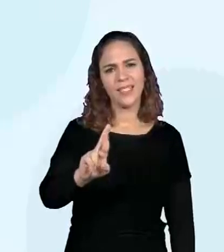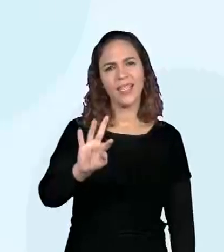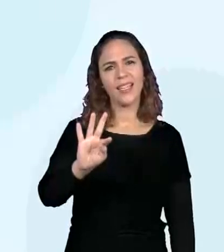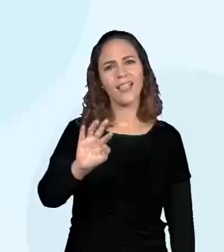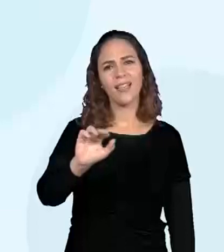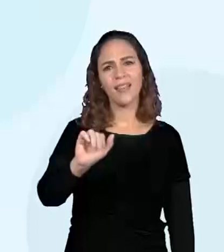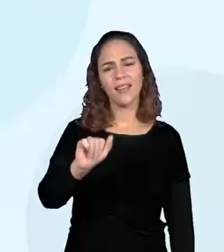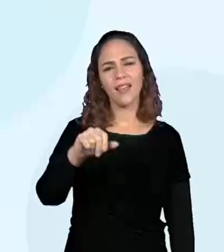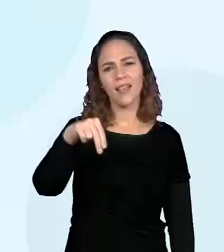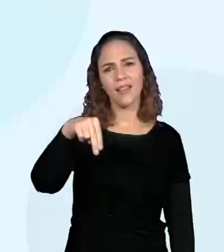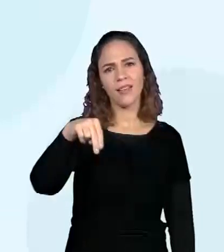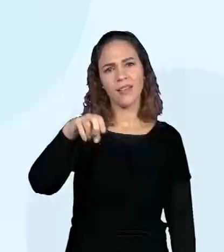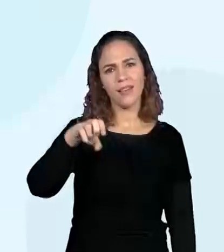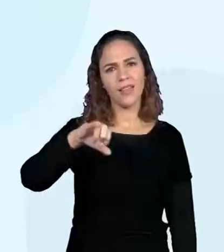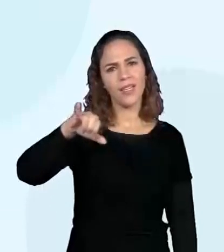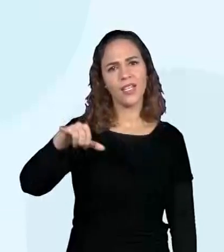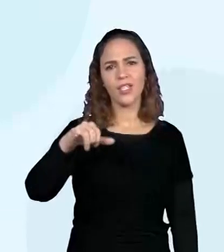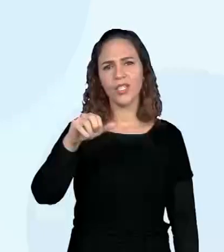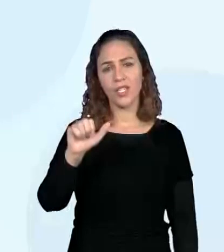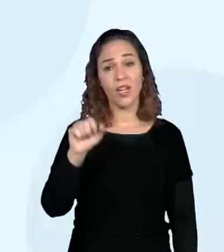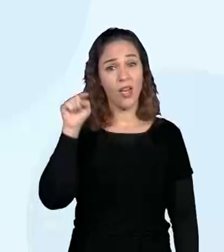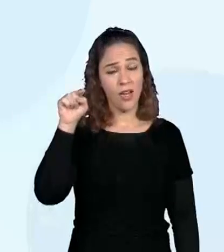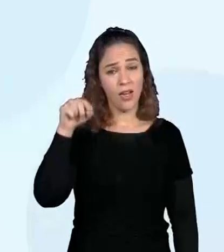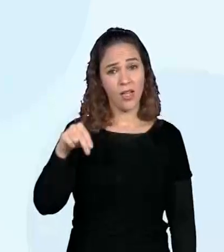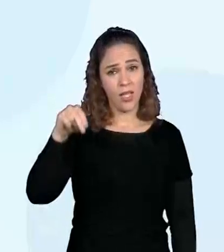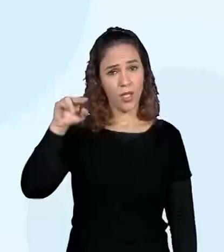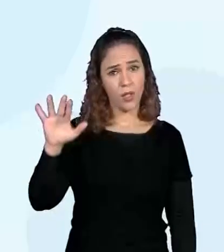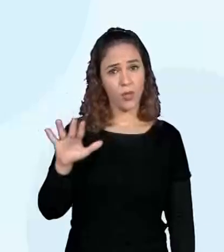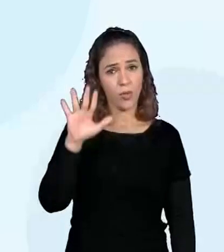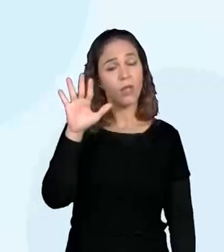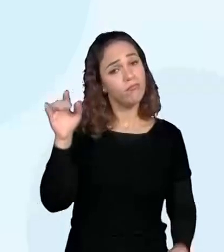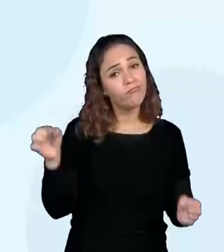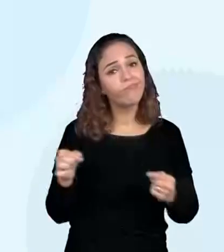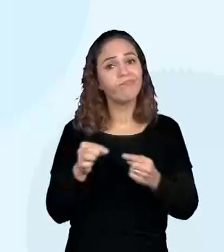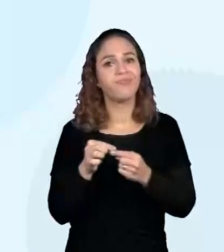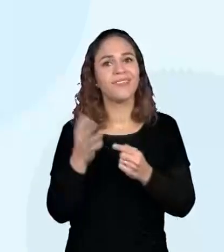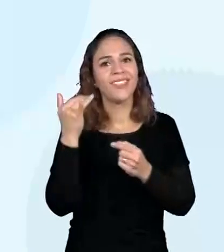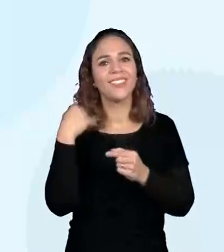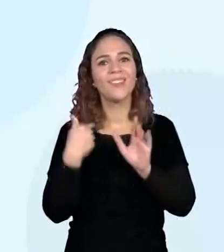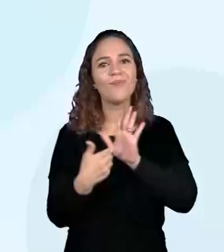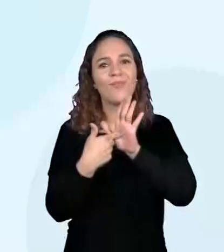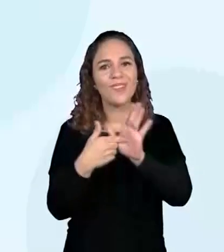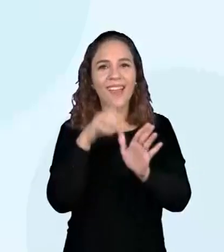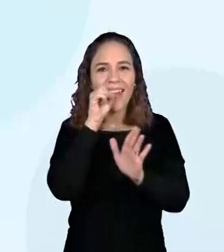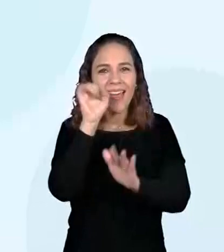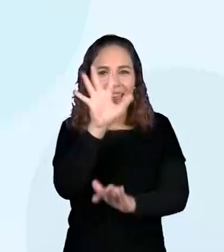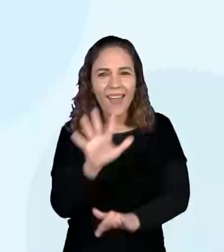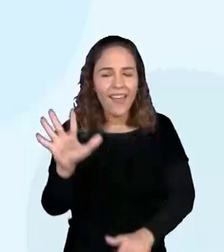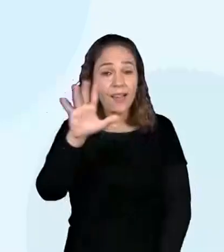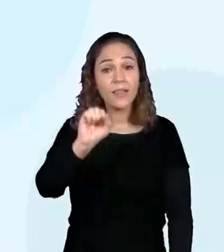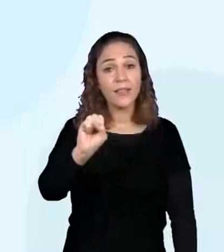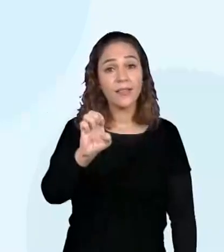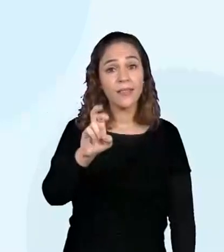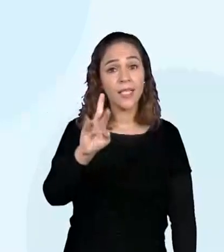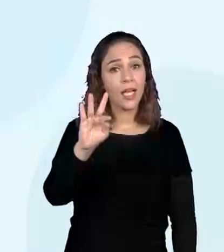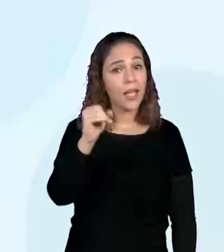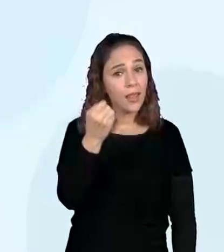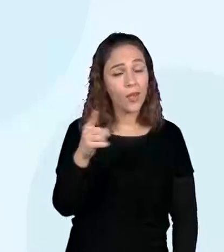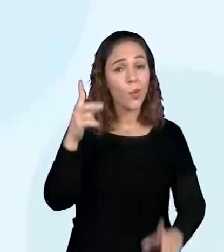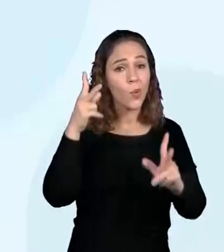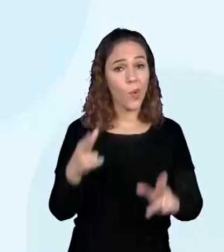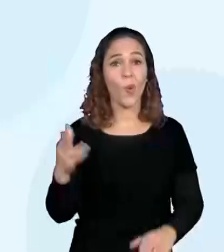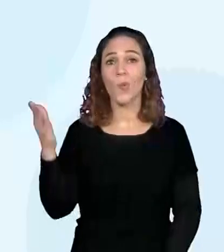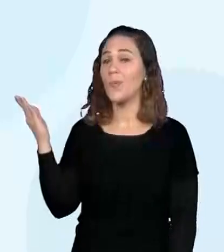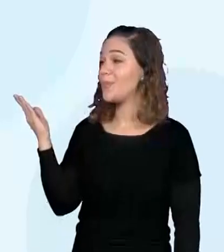do Nordeste é uma área do Sertão, a região que vimos há pouco tempo, certo? A região